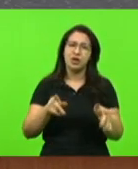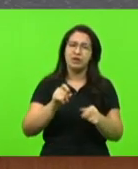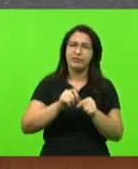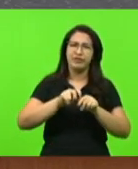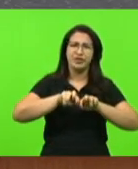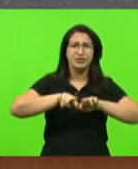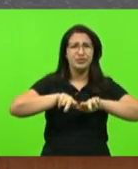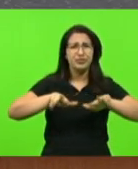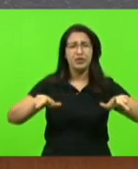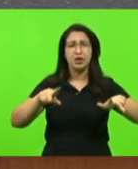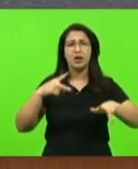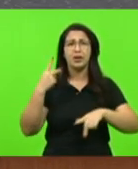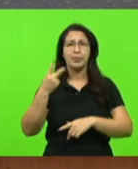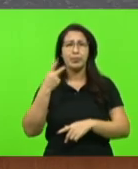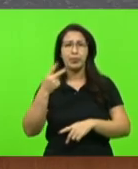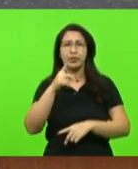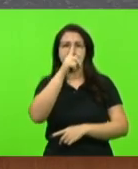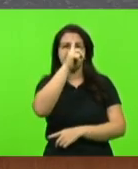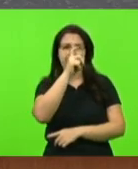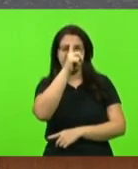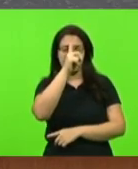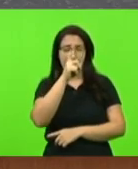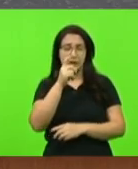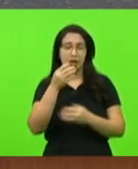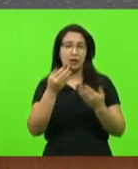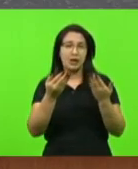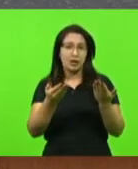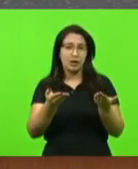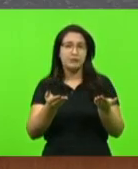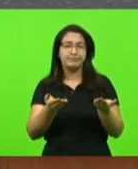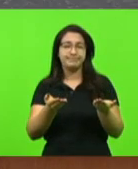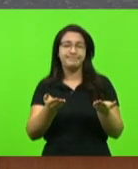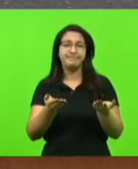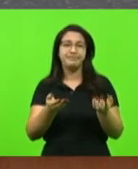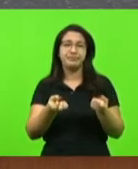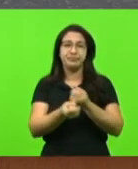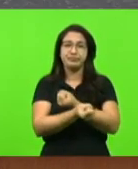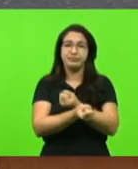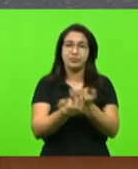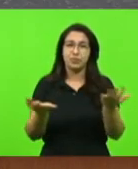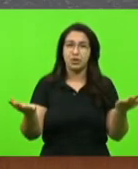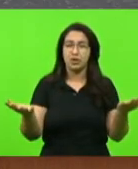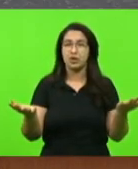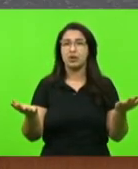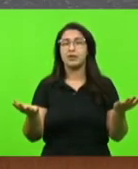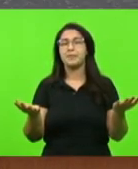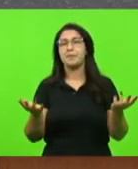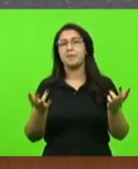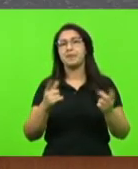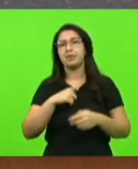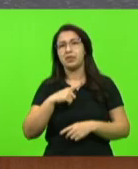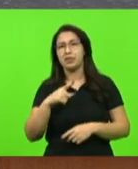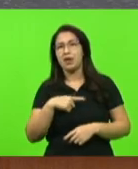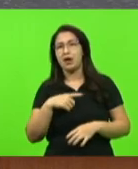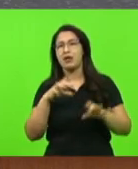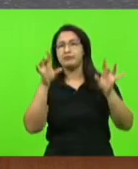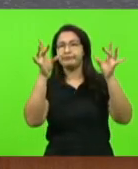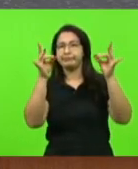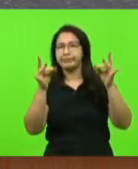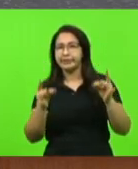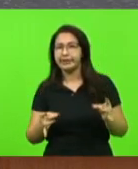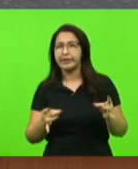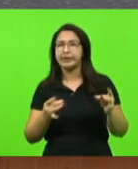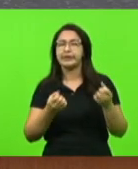a política hospitalar de Santa Catarina que distribui, que, enfim, tem um critério para a distribuição dos